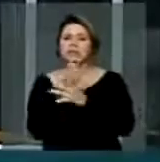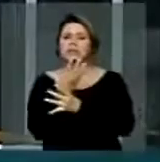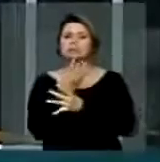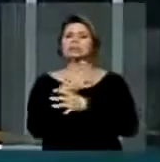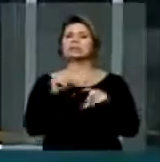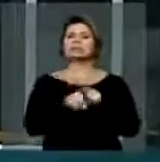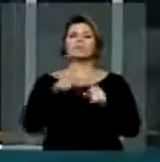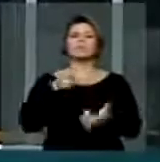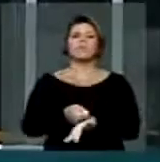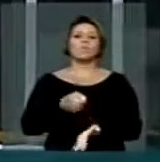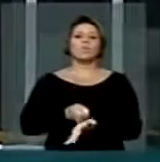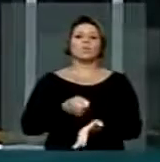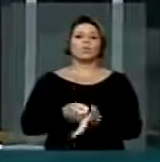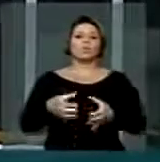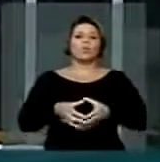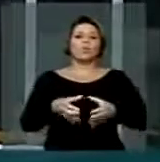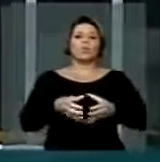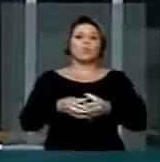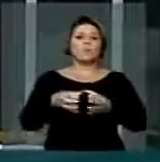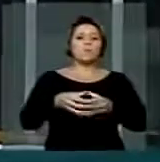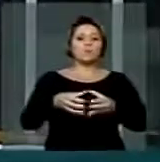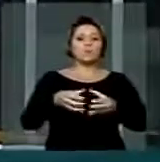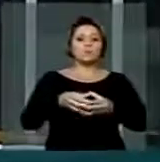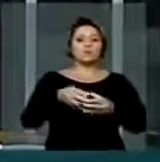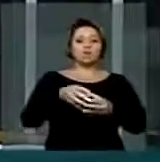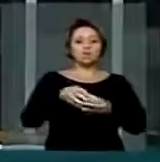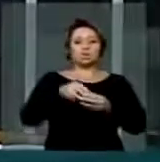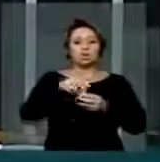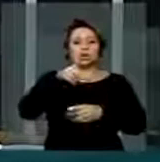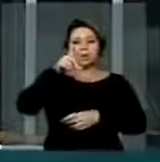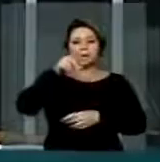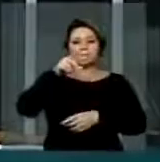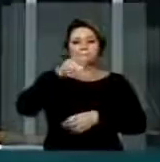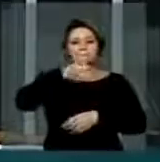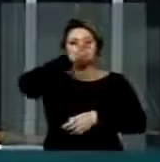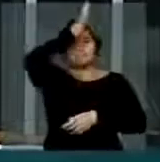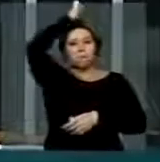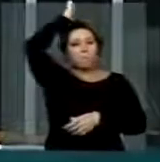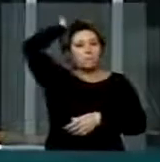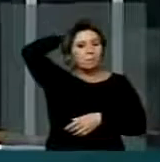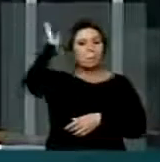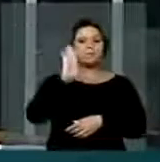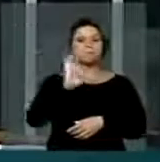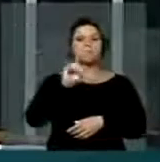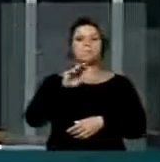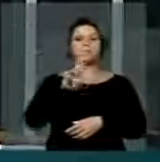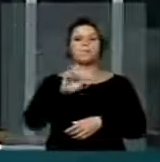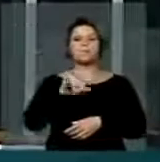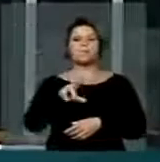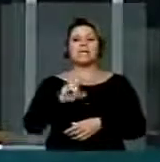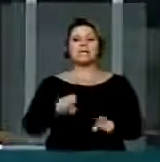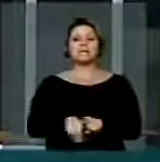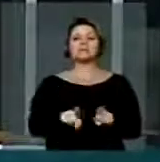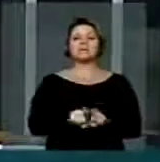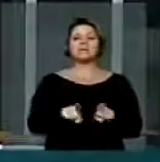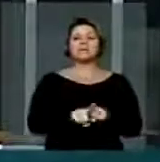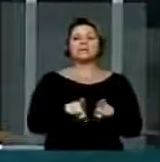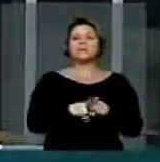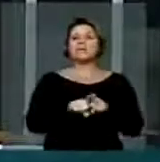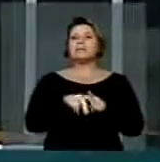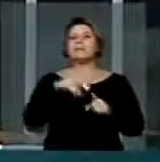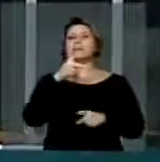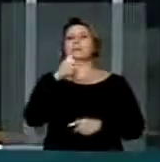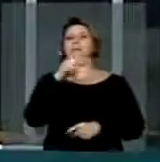obrigatoriedade de equipe de primeiros socorros composta por bombeiros civis nos estabelecimentos e nas casas de espetáculos.